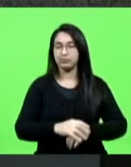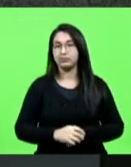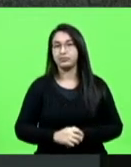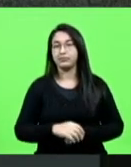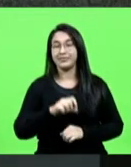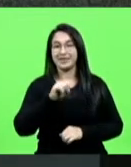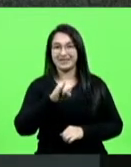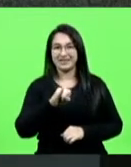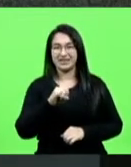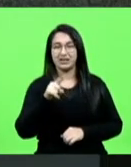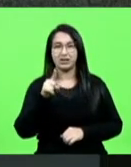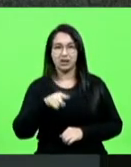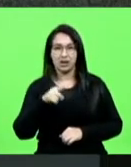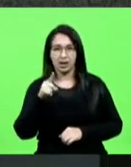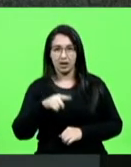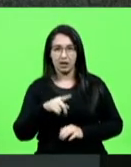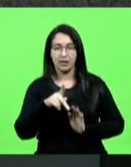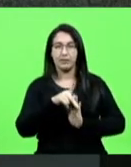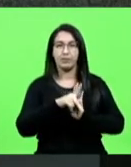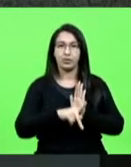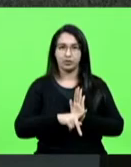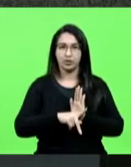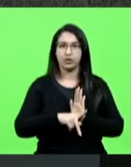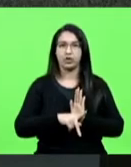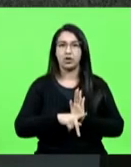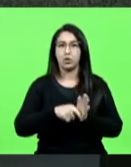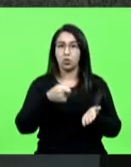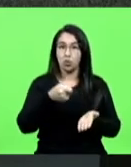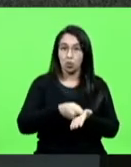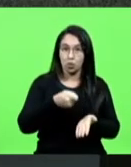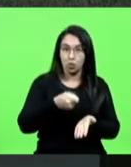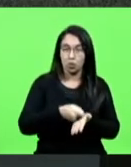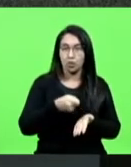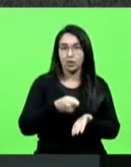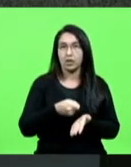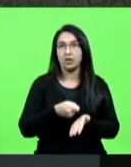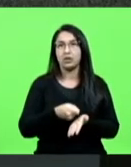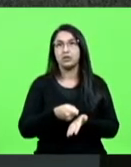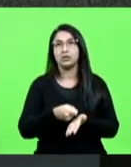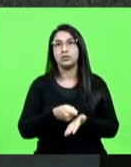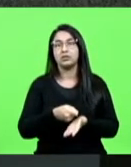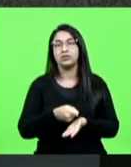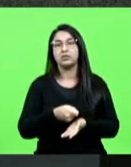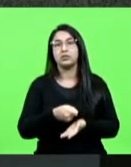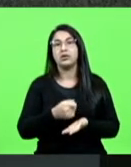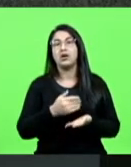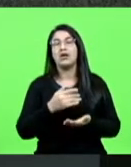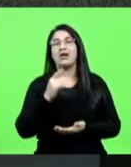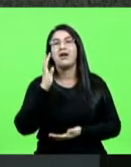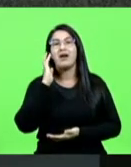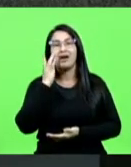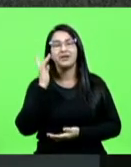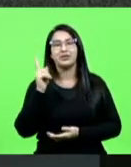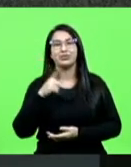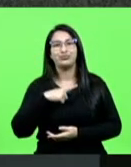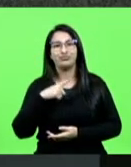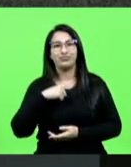for um projeto determinativo, obrigatório, vejo alguma dificuldade de